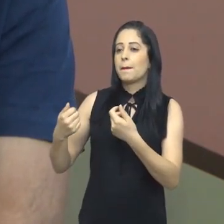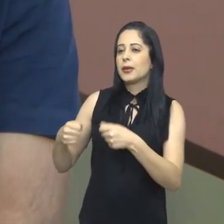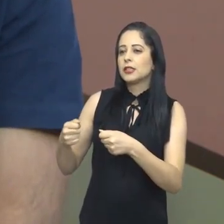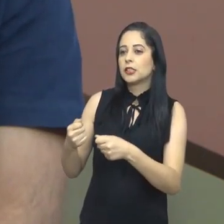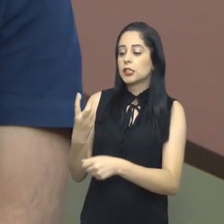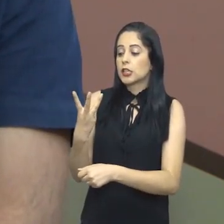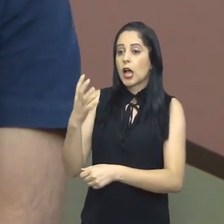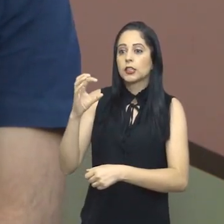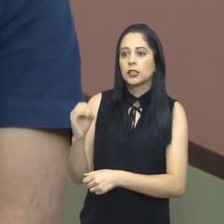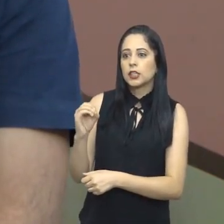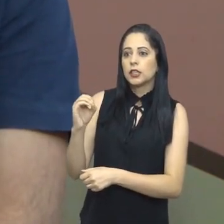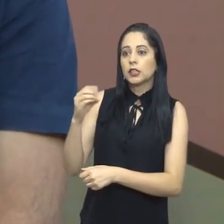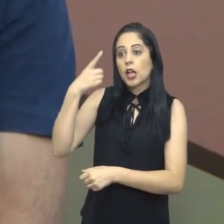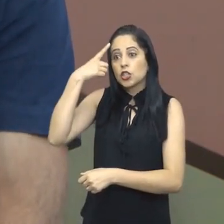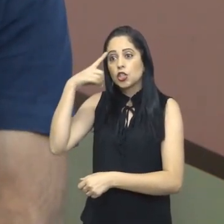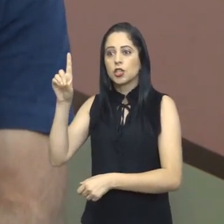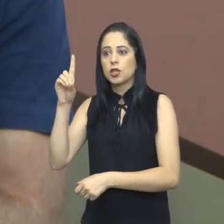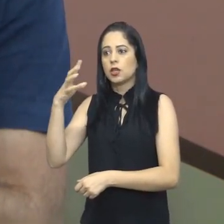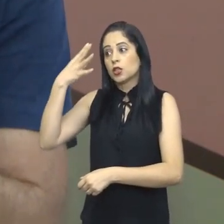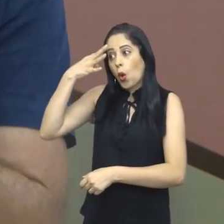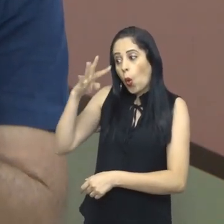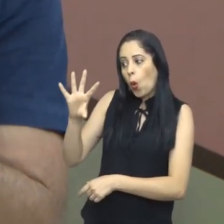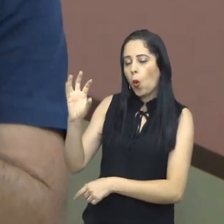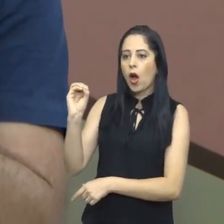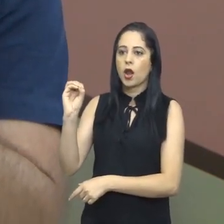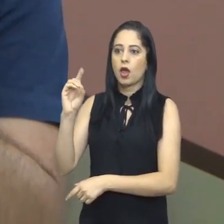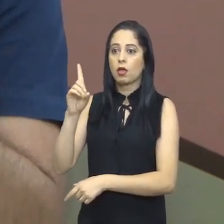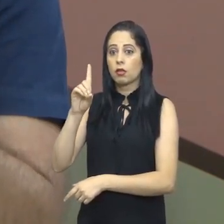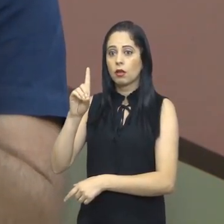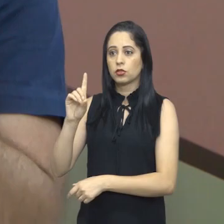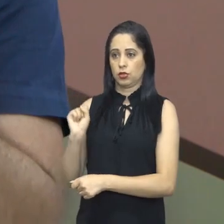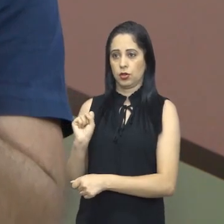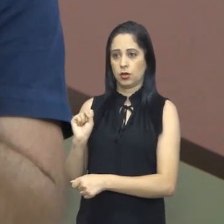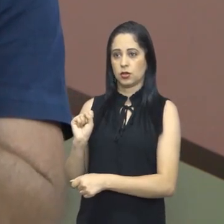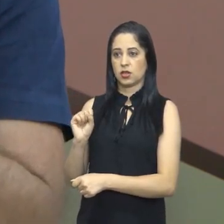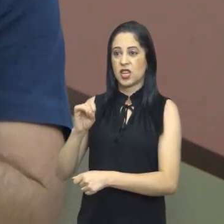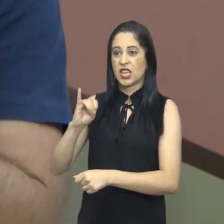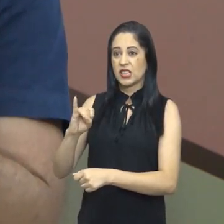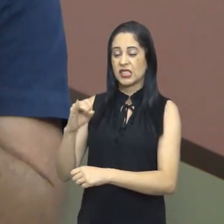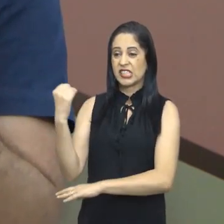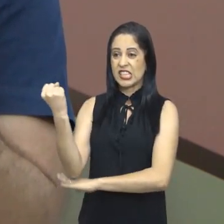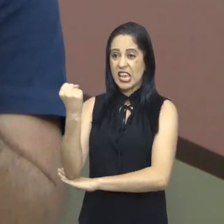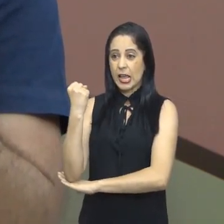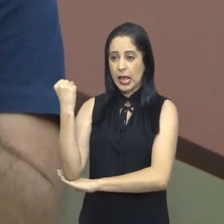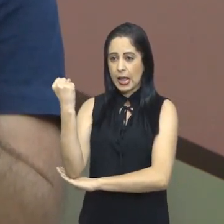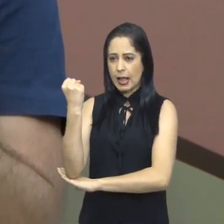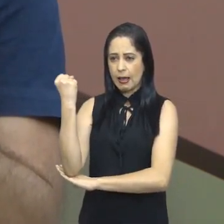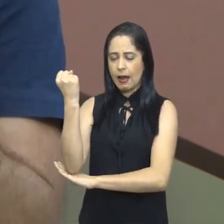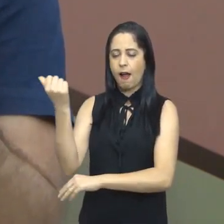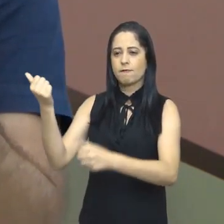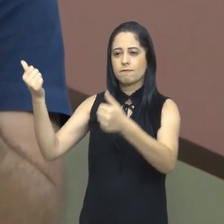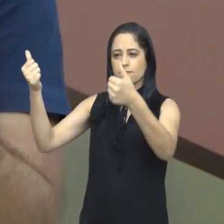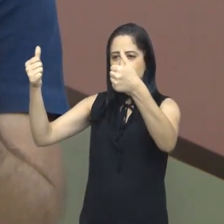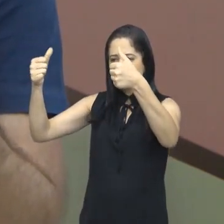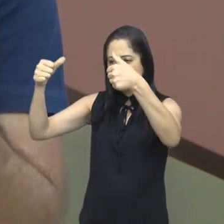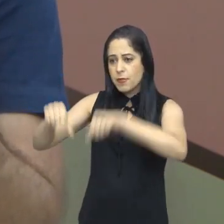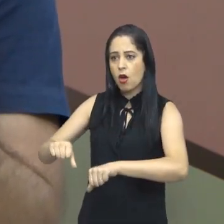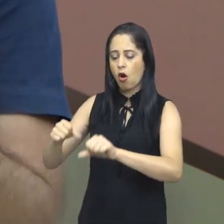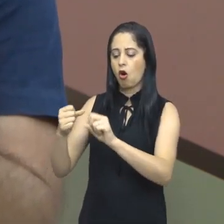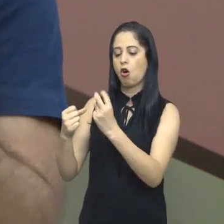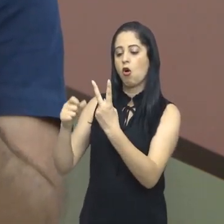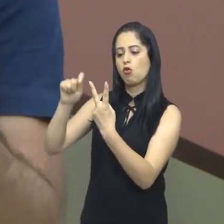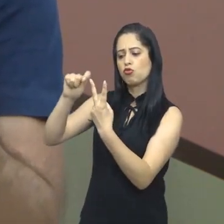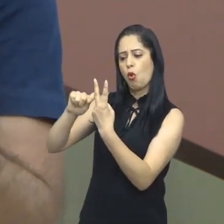pulmão, a resolução se dá em 30, 45 dias para pneumonia pequenas, e se por acaso tem alguns pacientes que